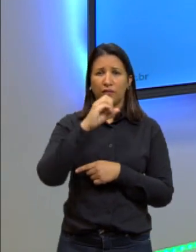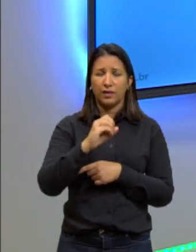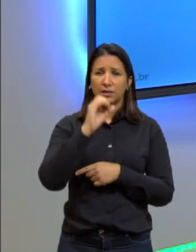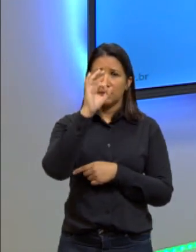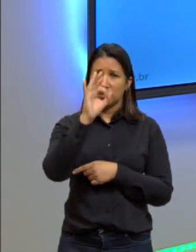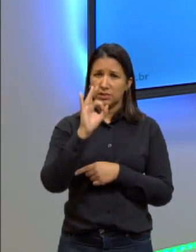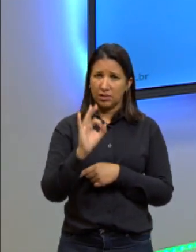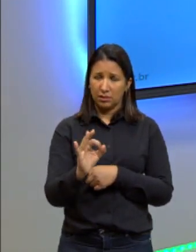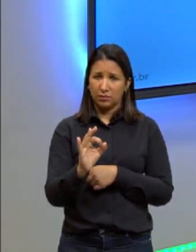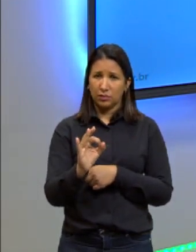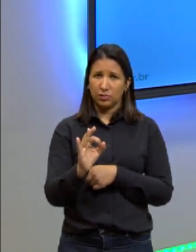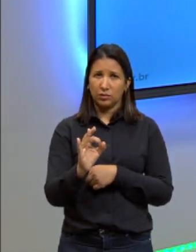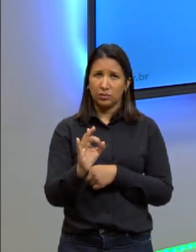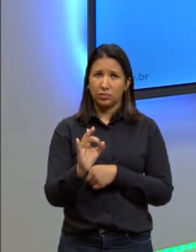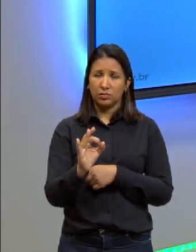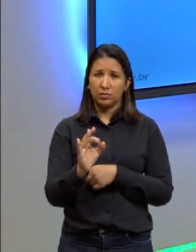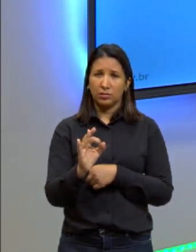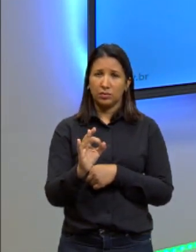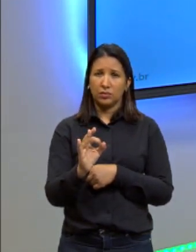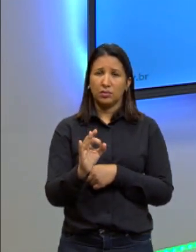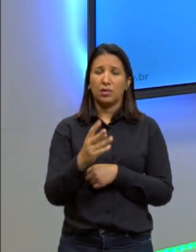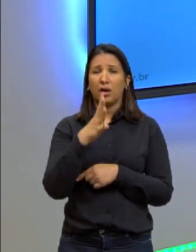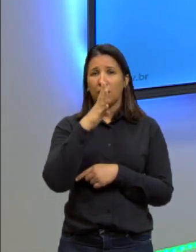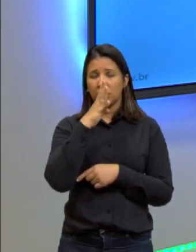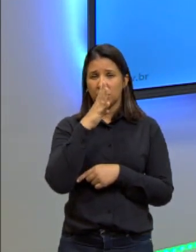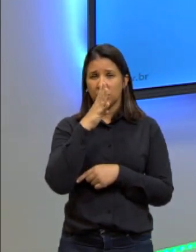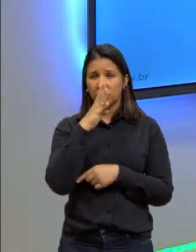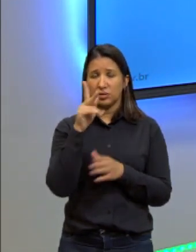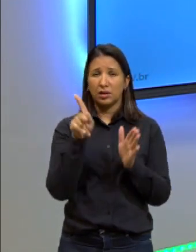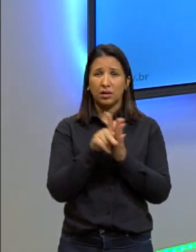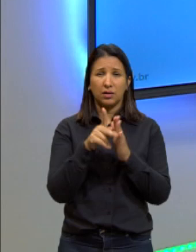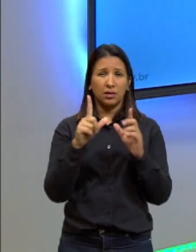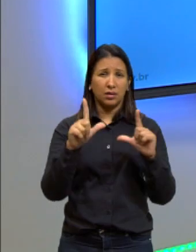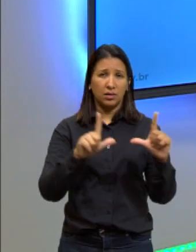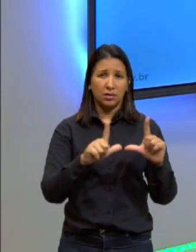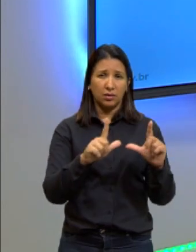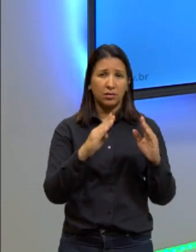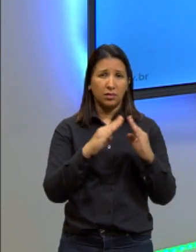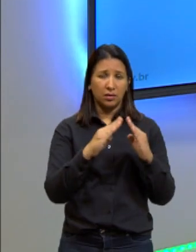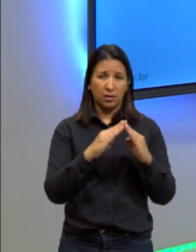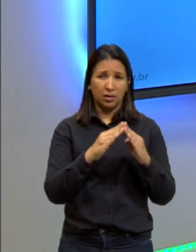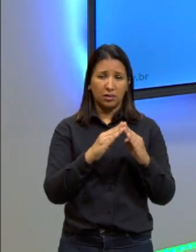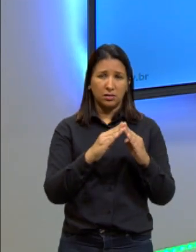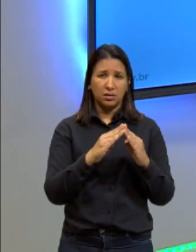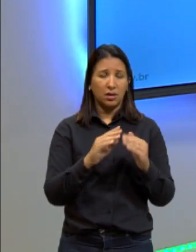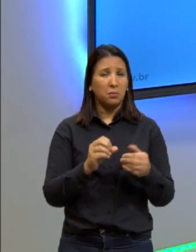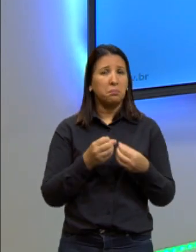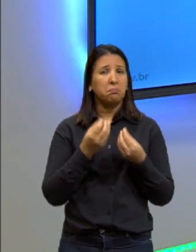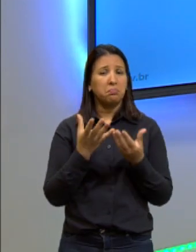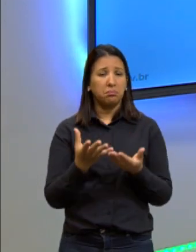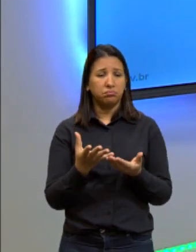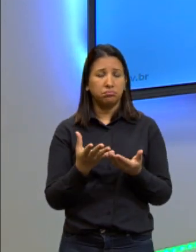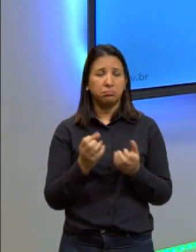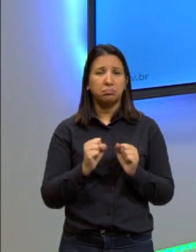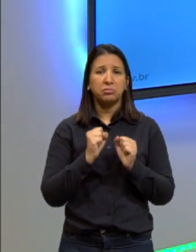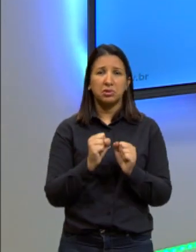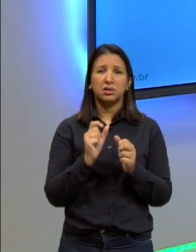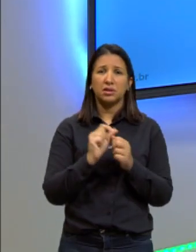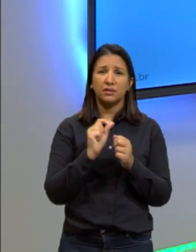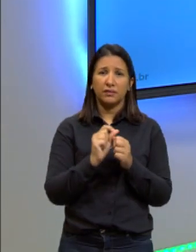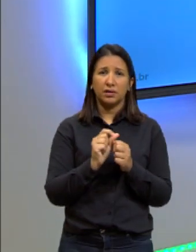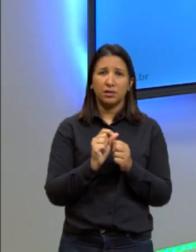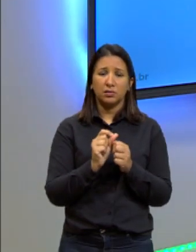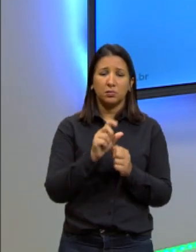% assiste filme na sua própria TV. Ponto. O ela poderia ter feito aqui? Um